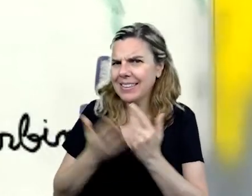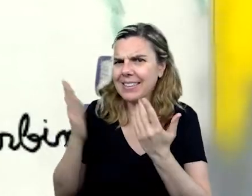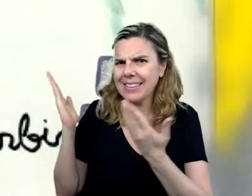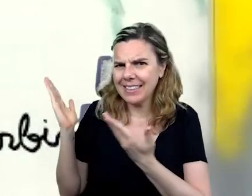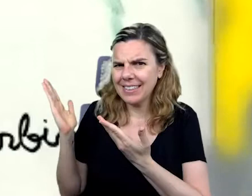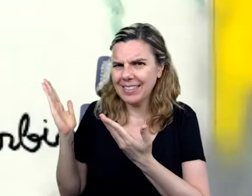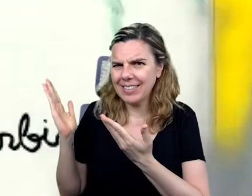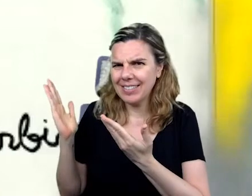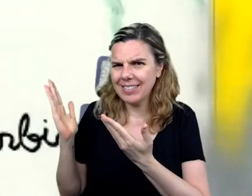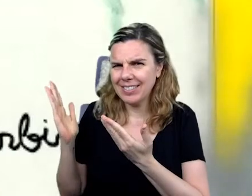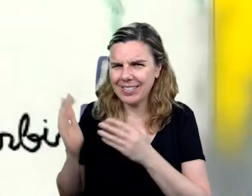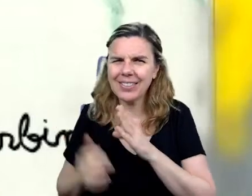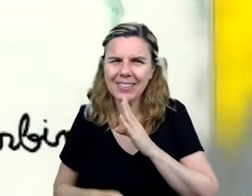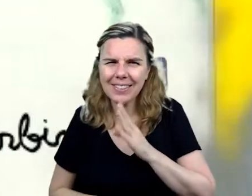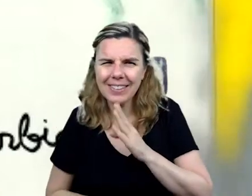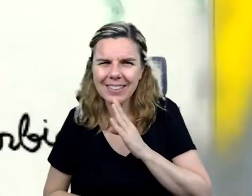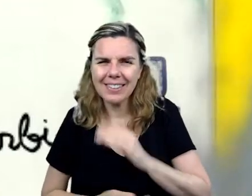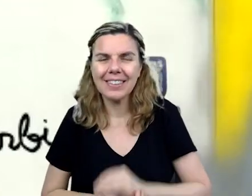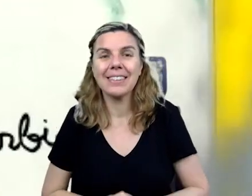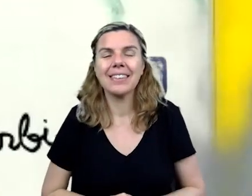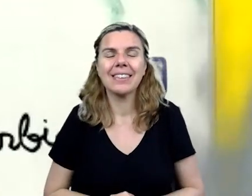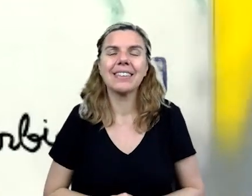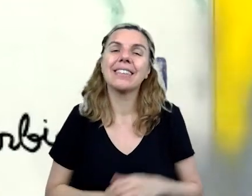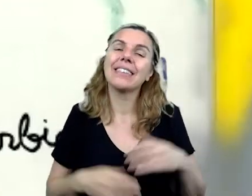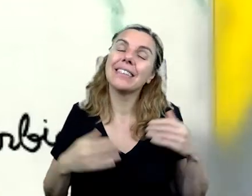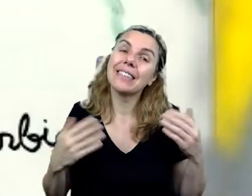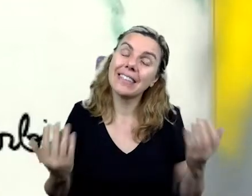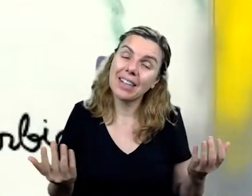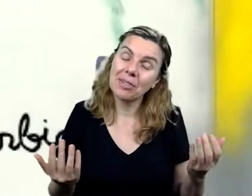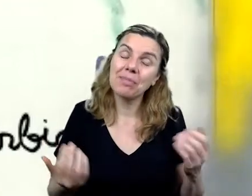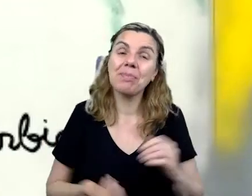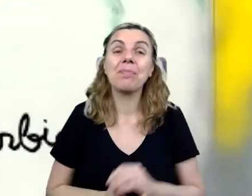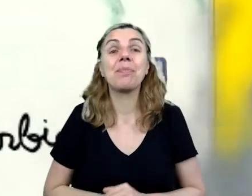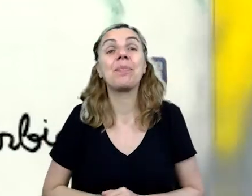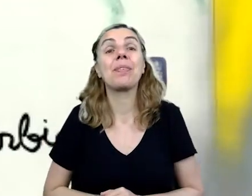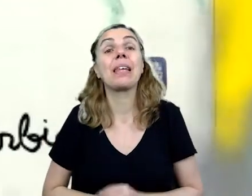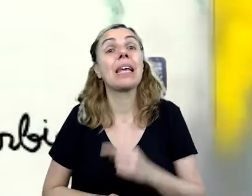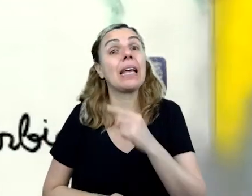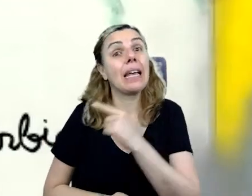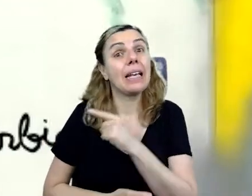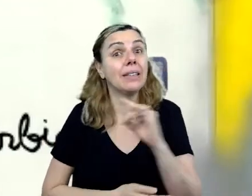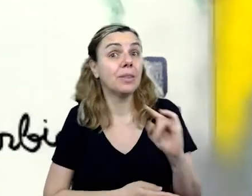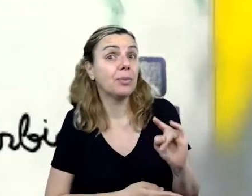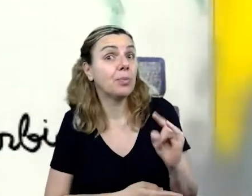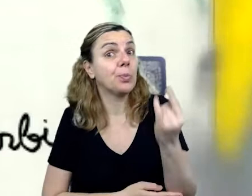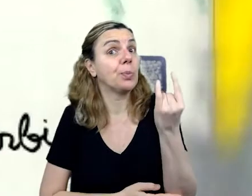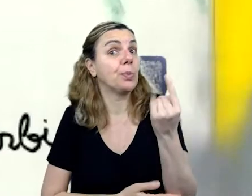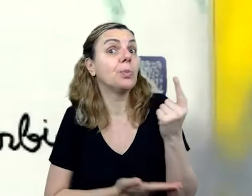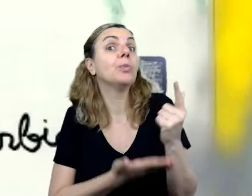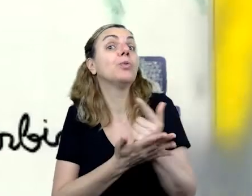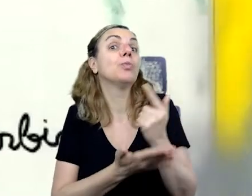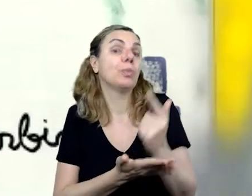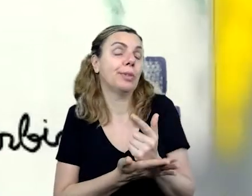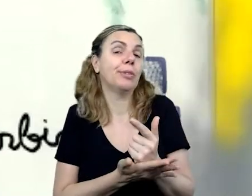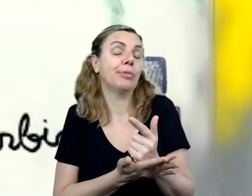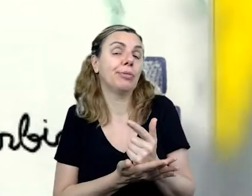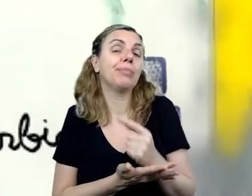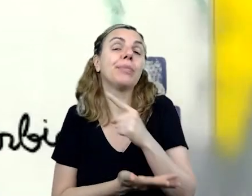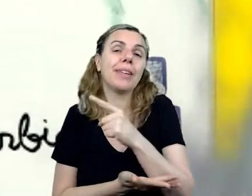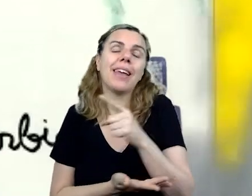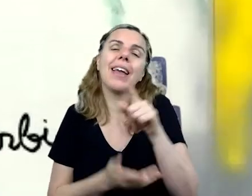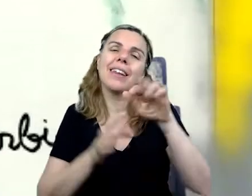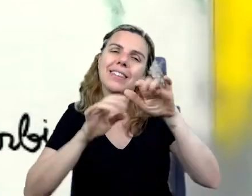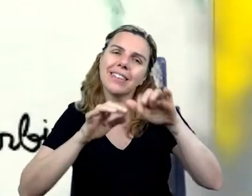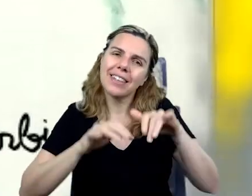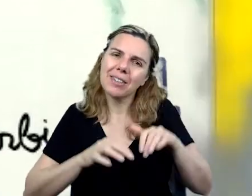Já ouviram falar dele? Pois é. Esse é o último livro que o poeta deixou para